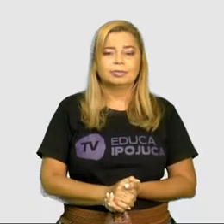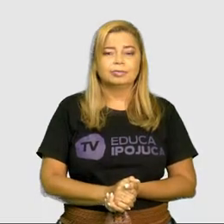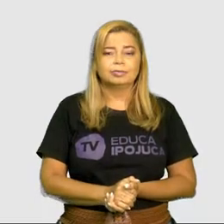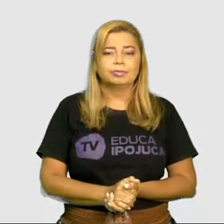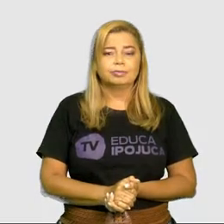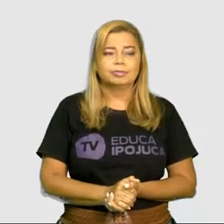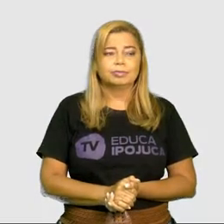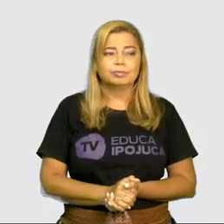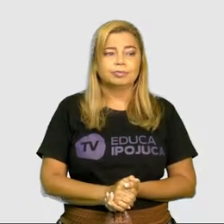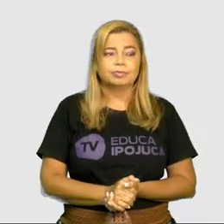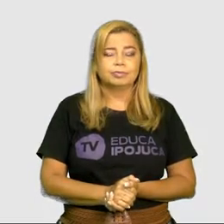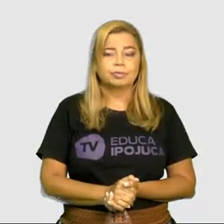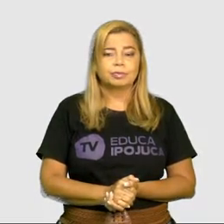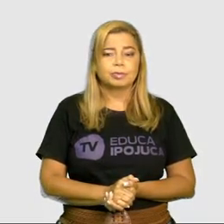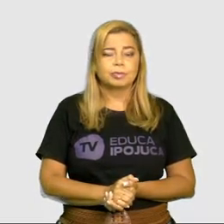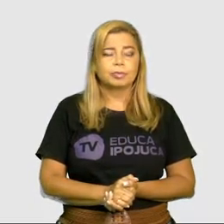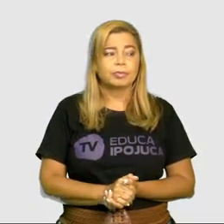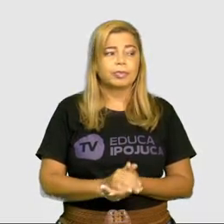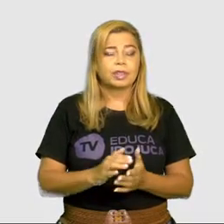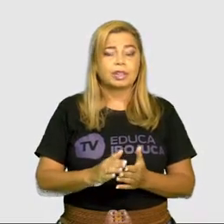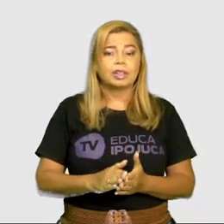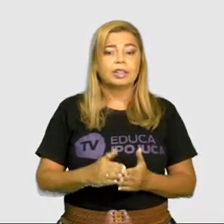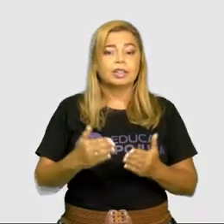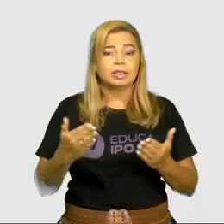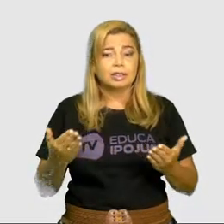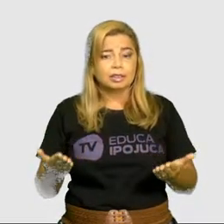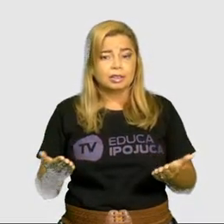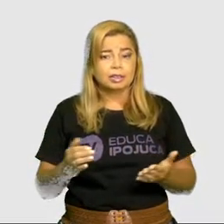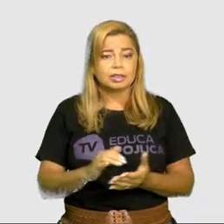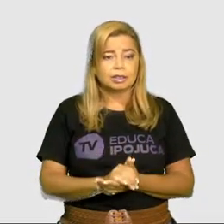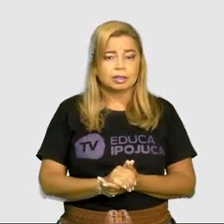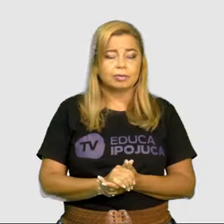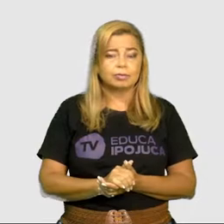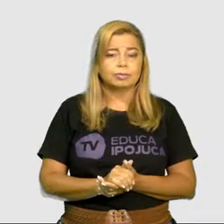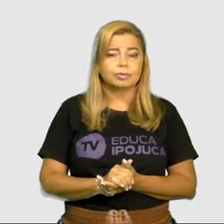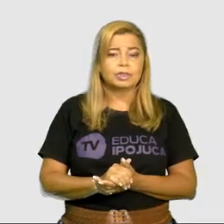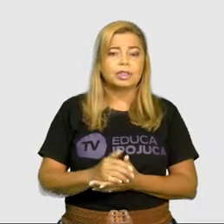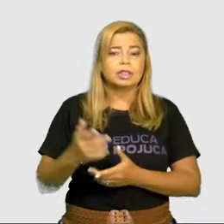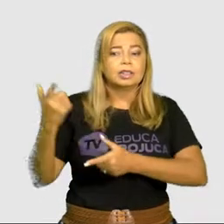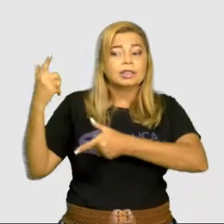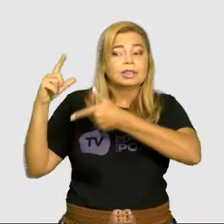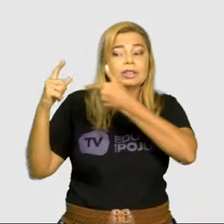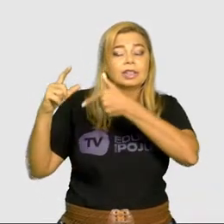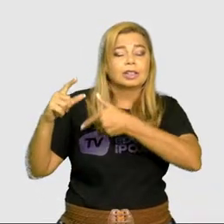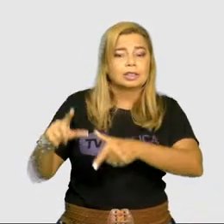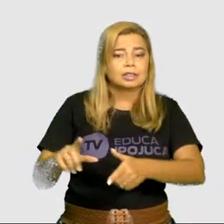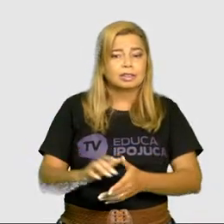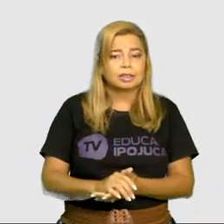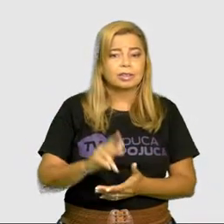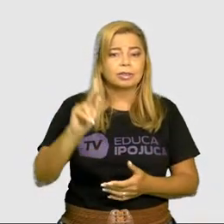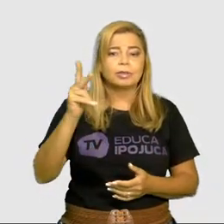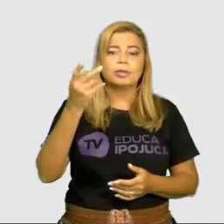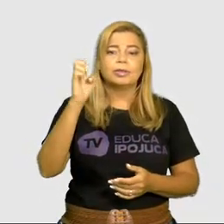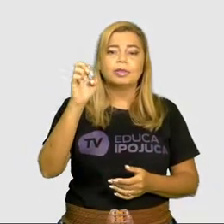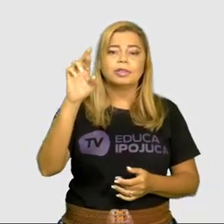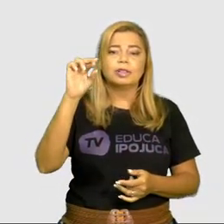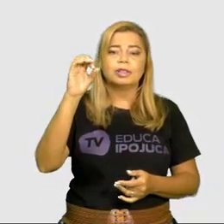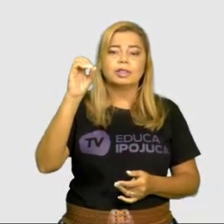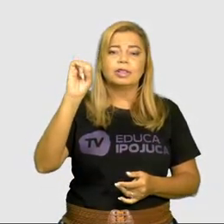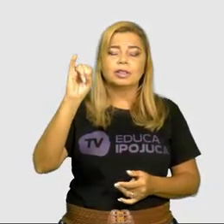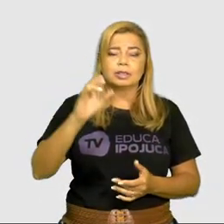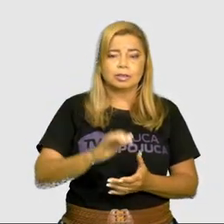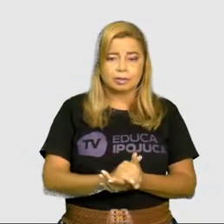Ficha de leitura, Está na herança do herói, no Humberto e na